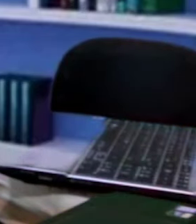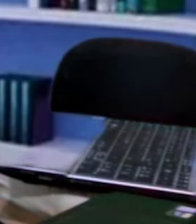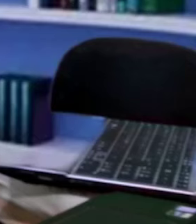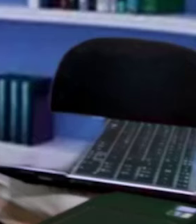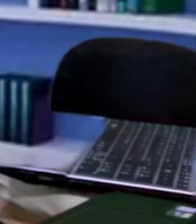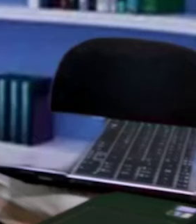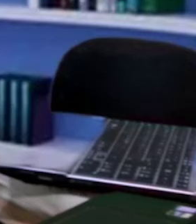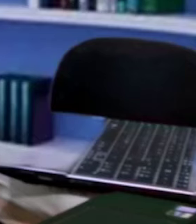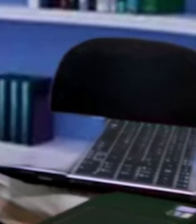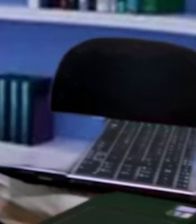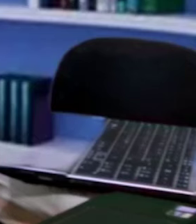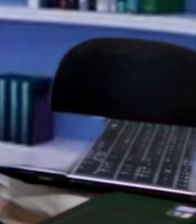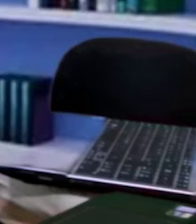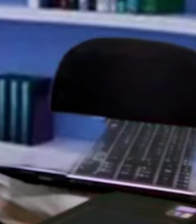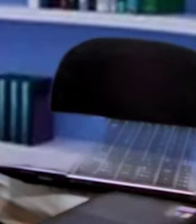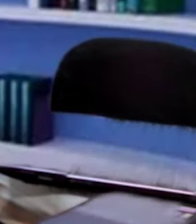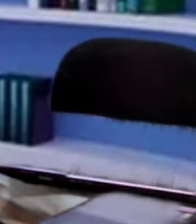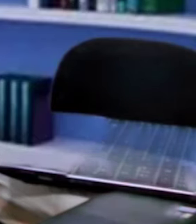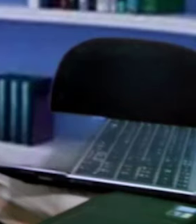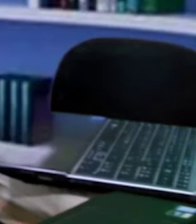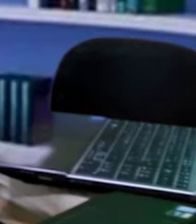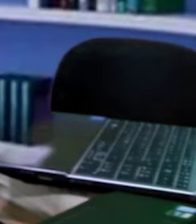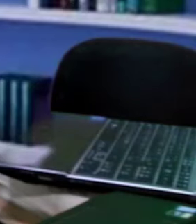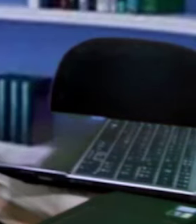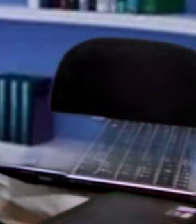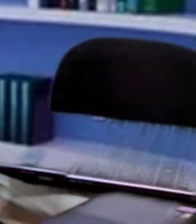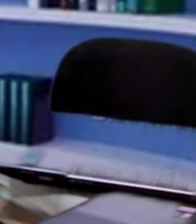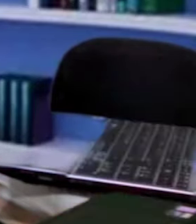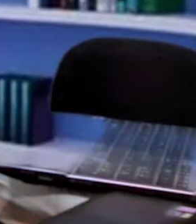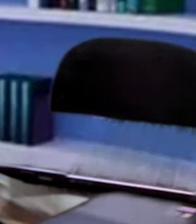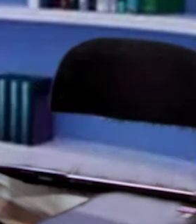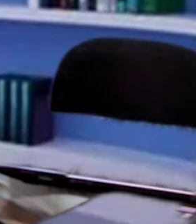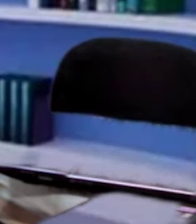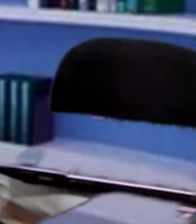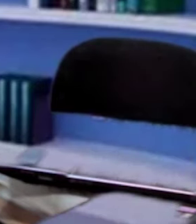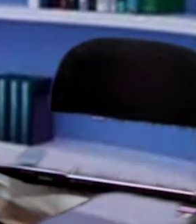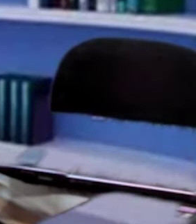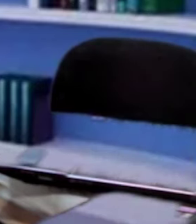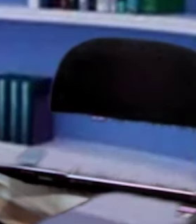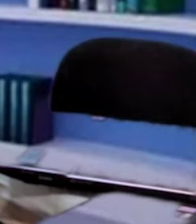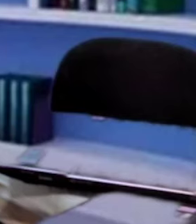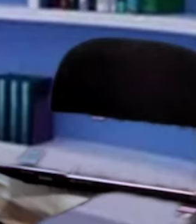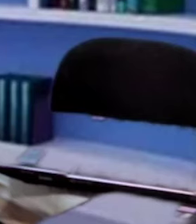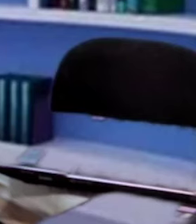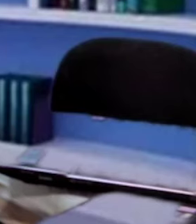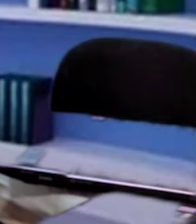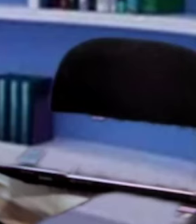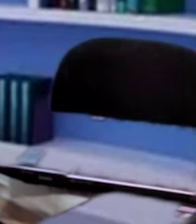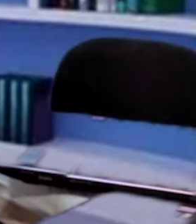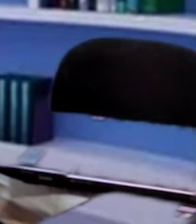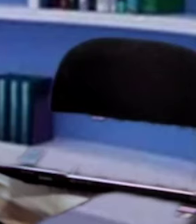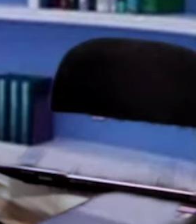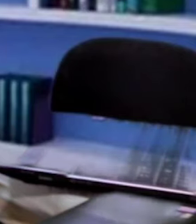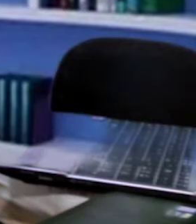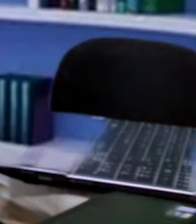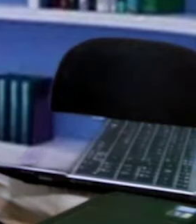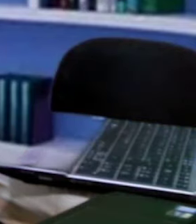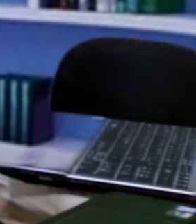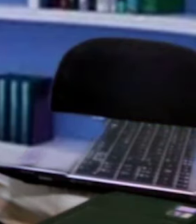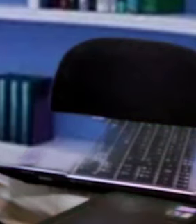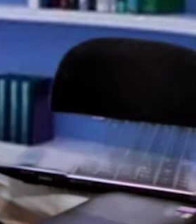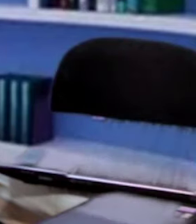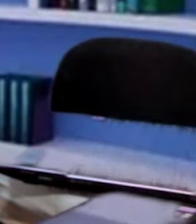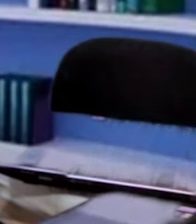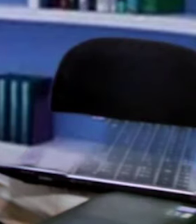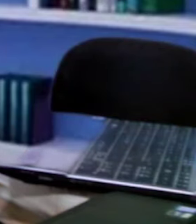vamos a essa fala grandiosa do prefeito do Rio de Janeiro exaltando a volta do maior presidente que esse país já